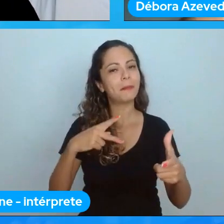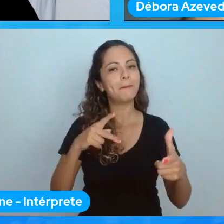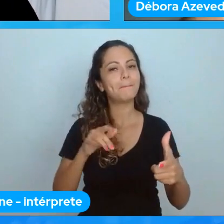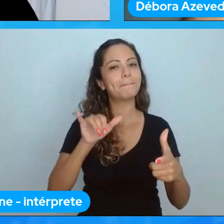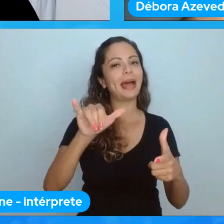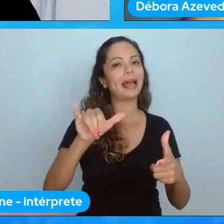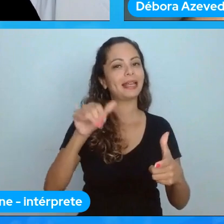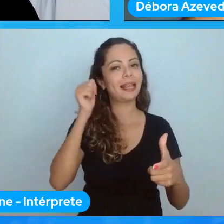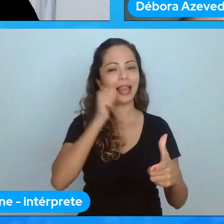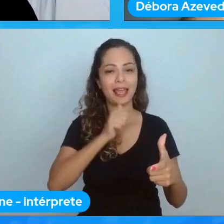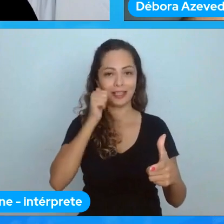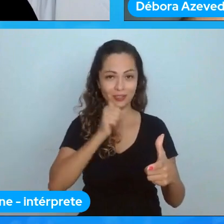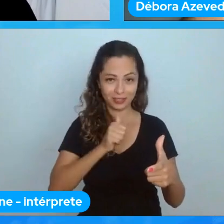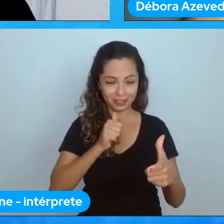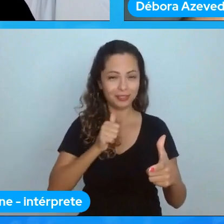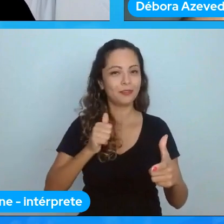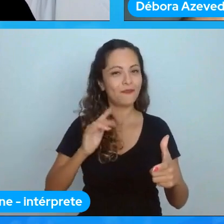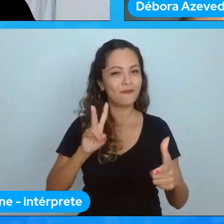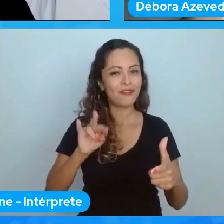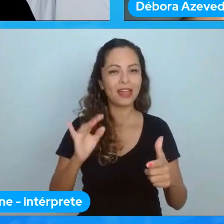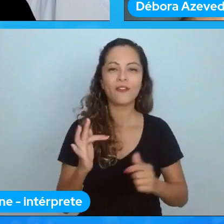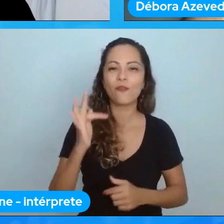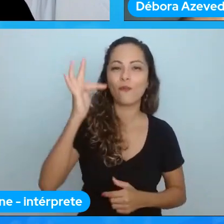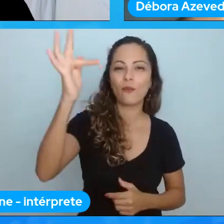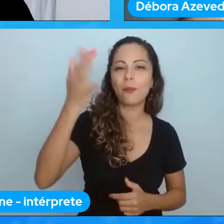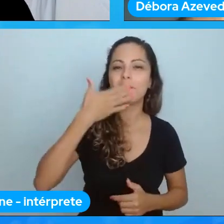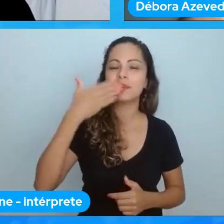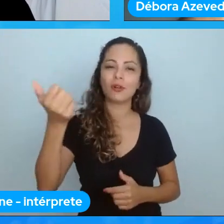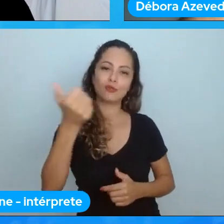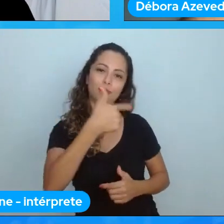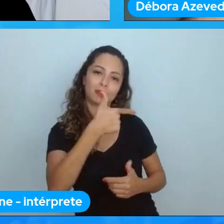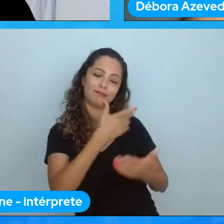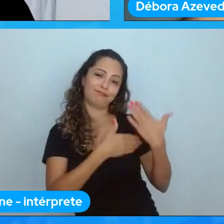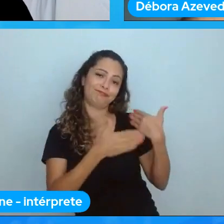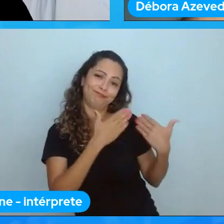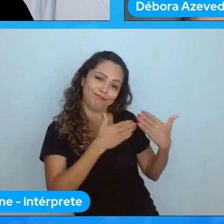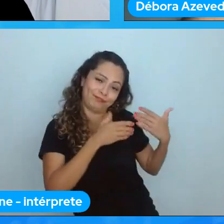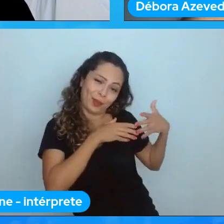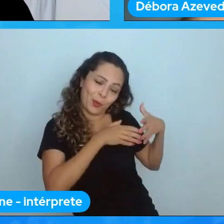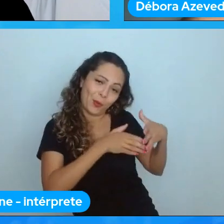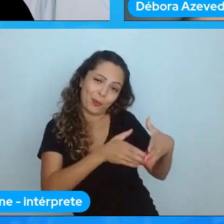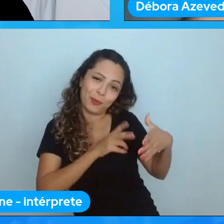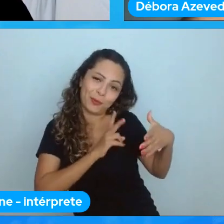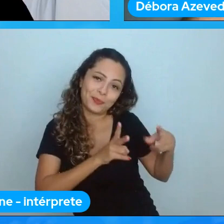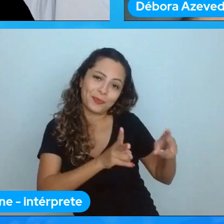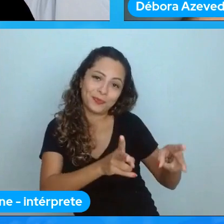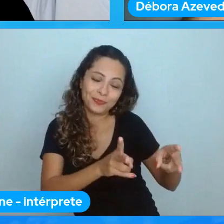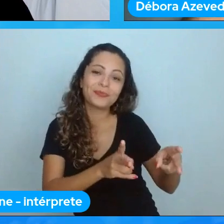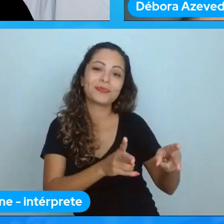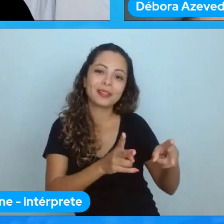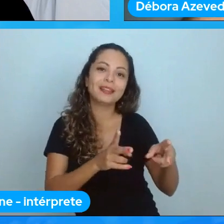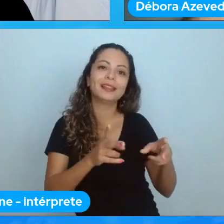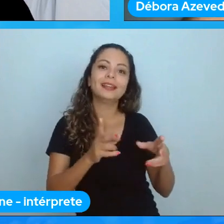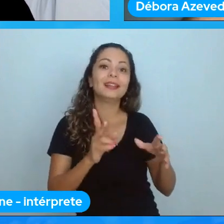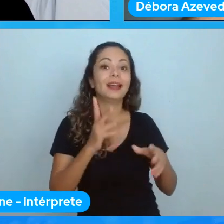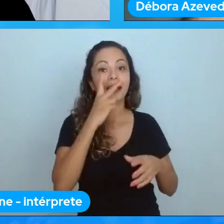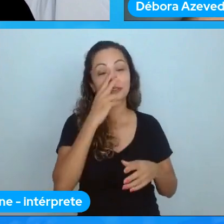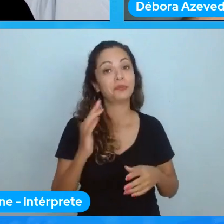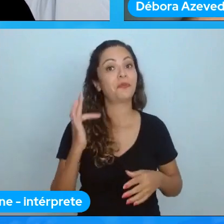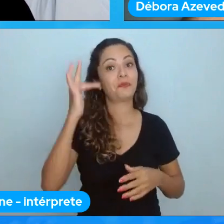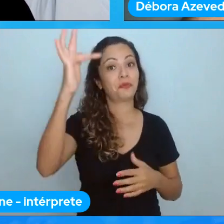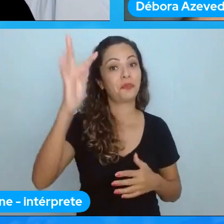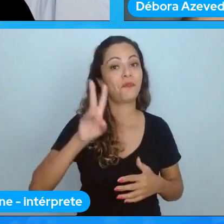do que a PyLadies atual acho que talvez no futuro alguém faça uma outra palestra falando coisas que eu aprendi de novo depois de mais alguns anos